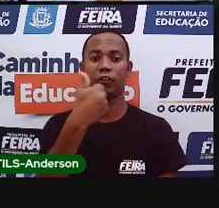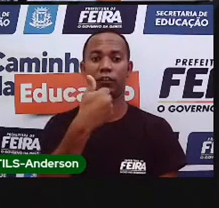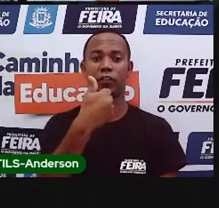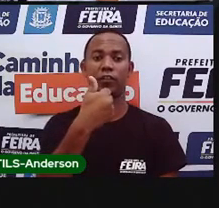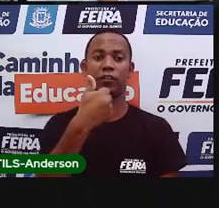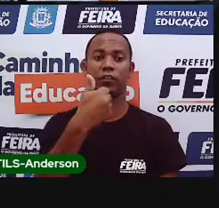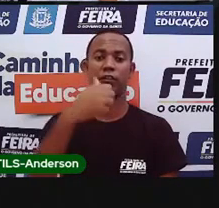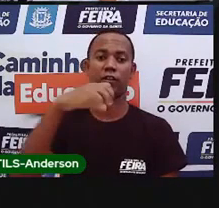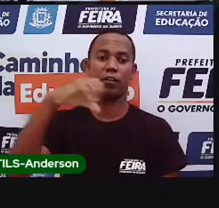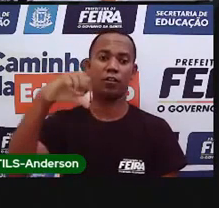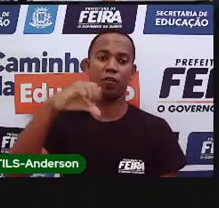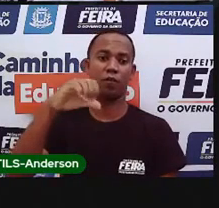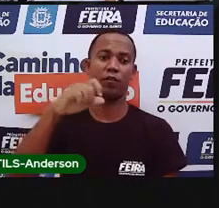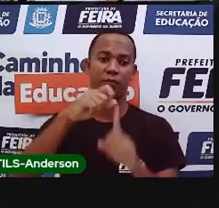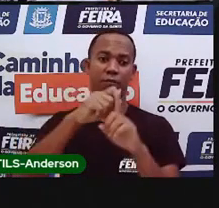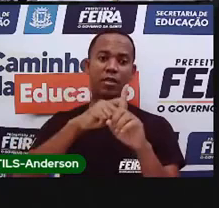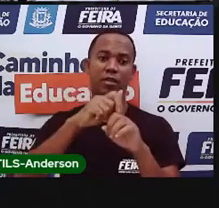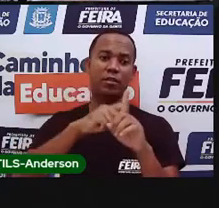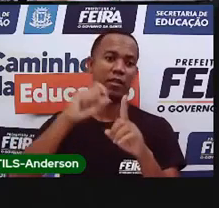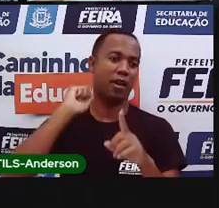abril de 2021.